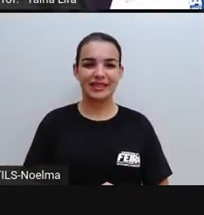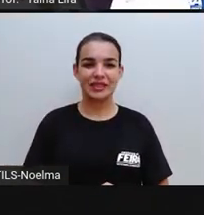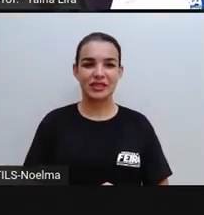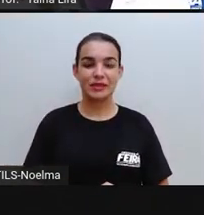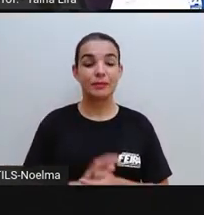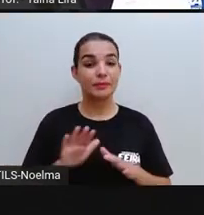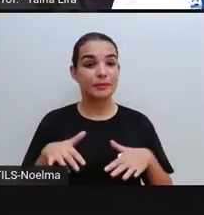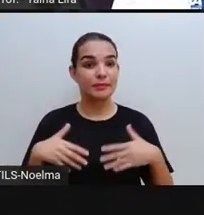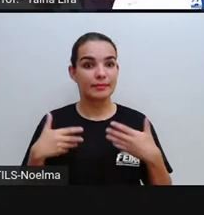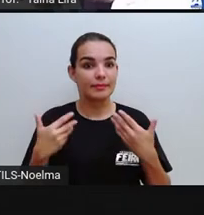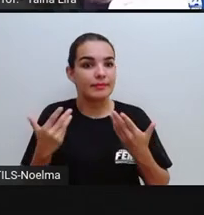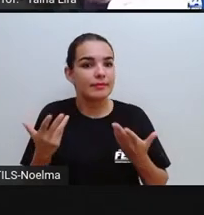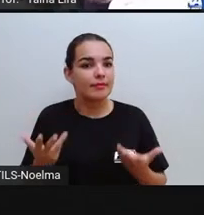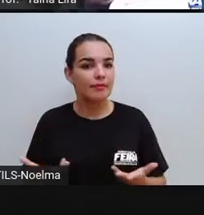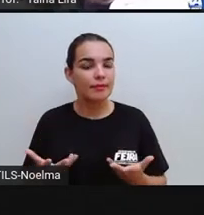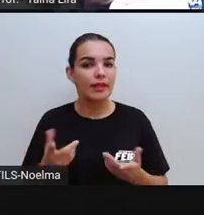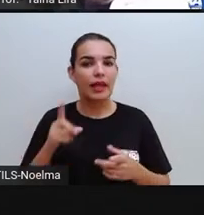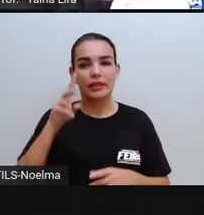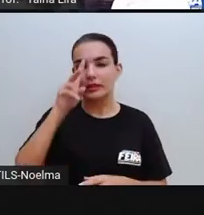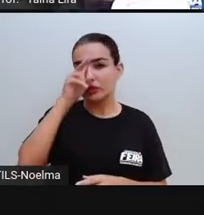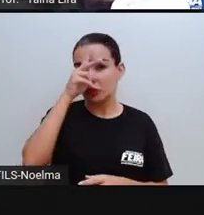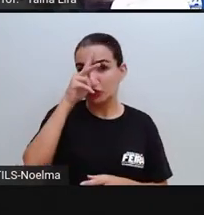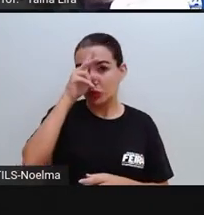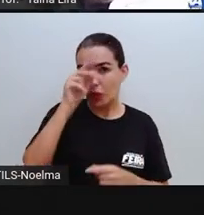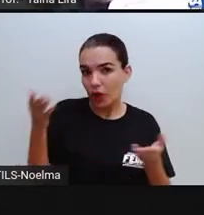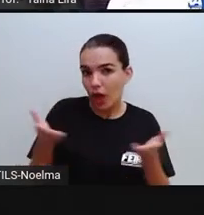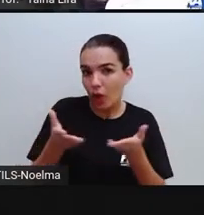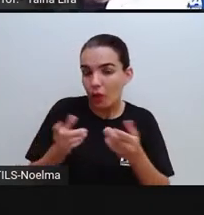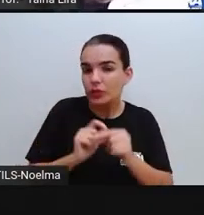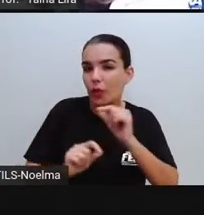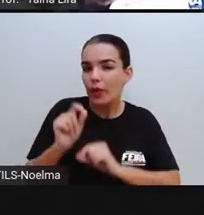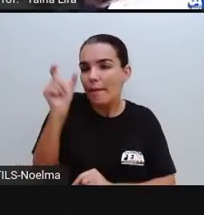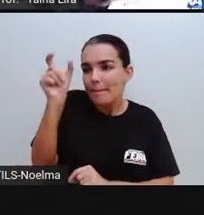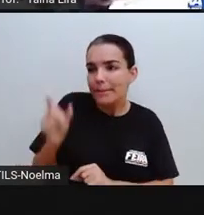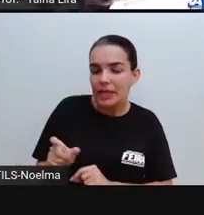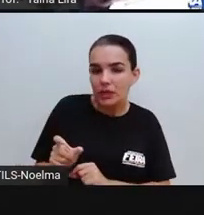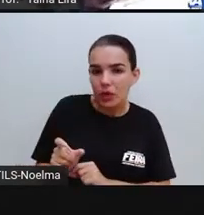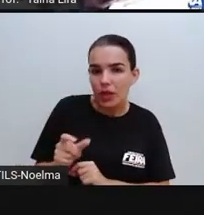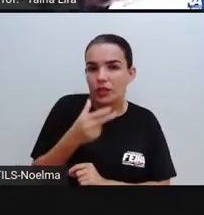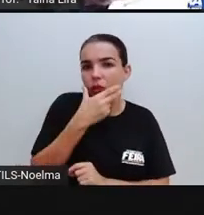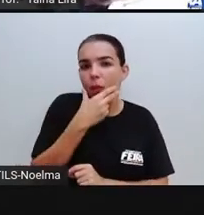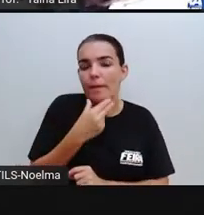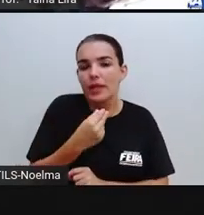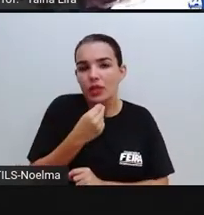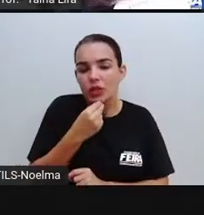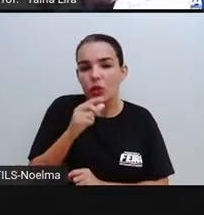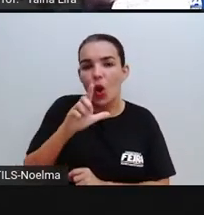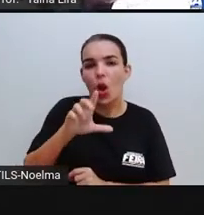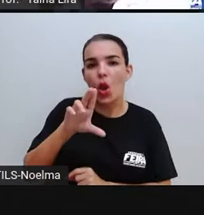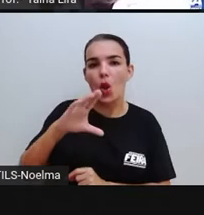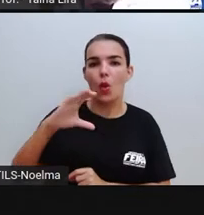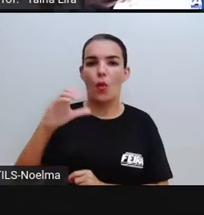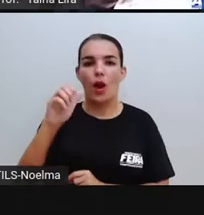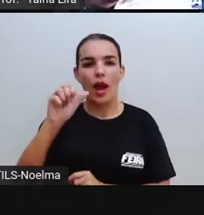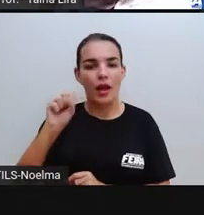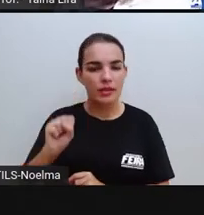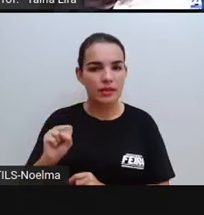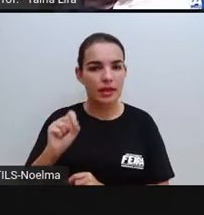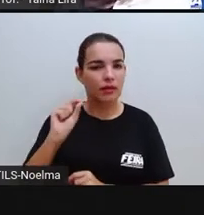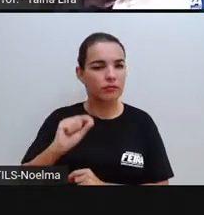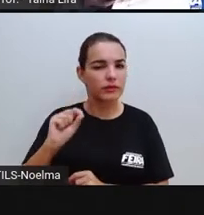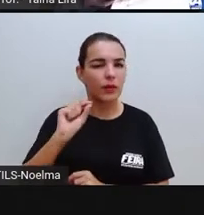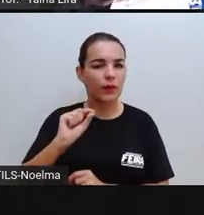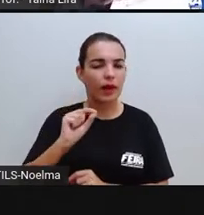Então, a nossa história de hoje fala de um personagem, né? Um menino chamado Lucas. Lucas era